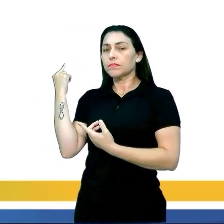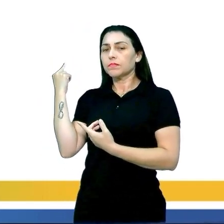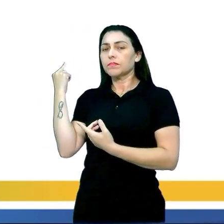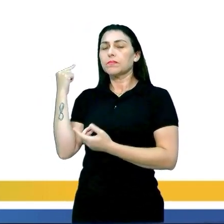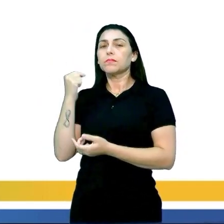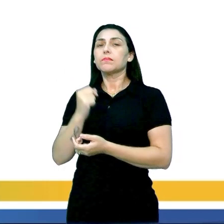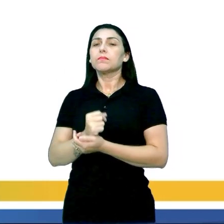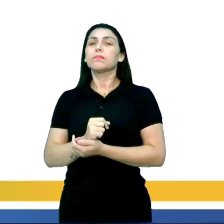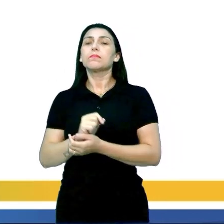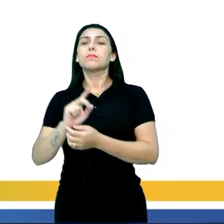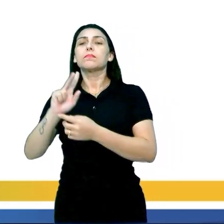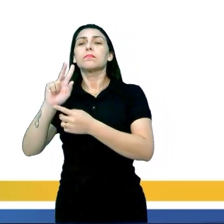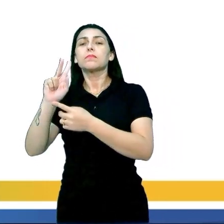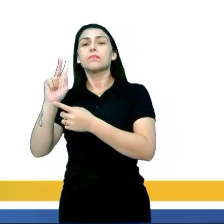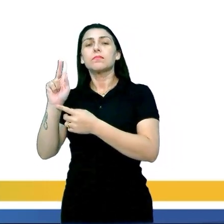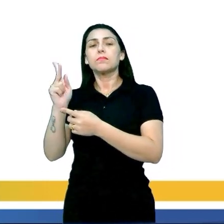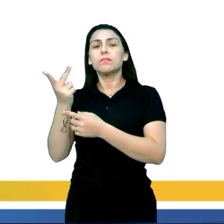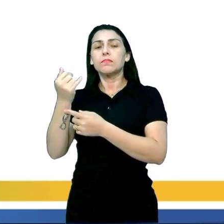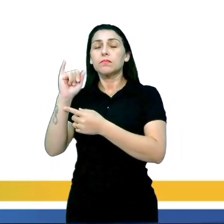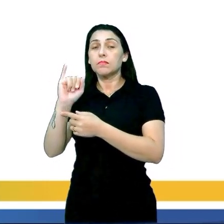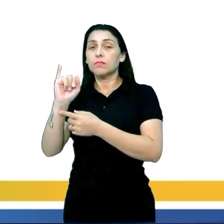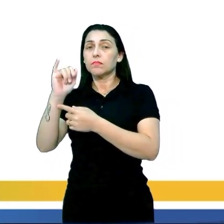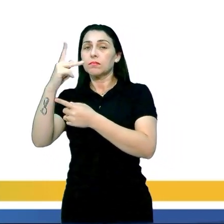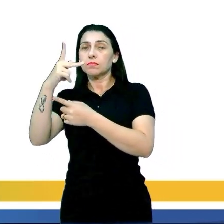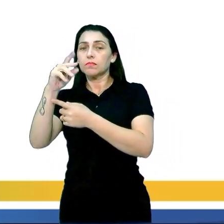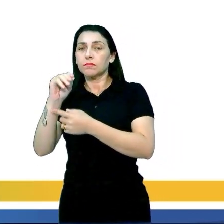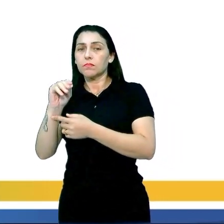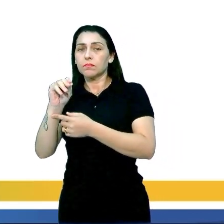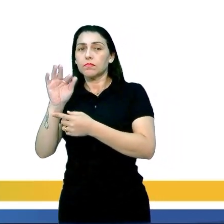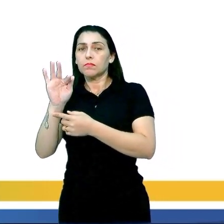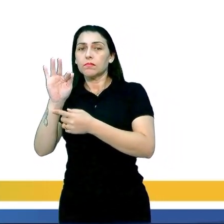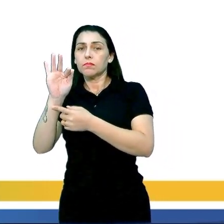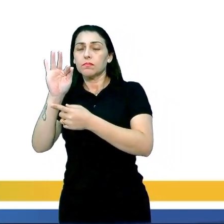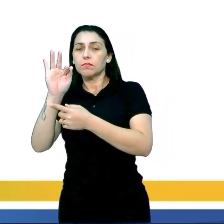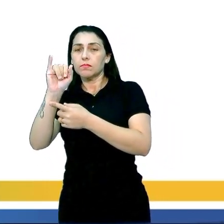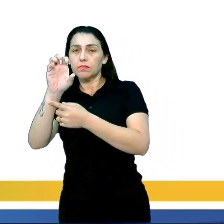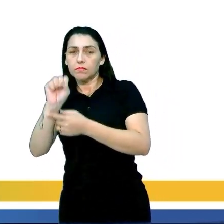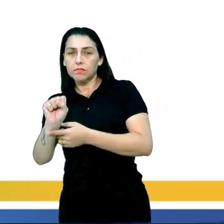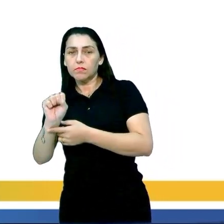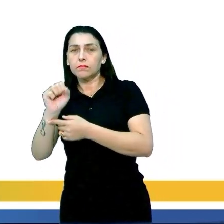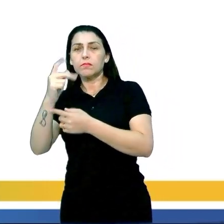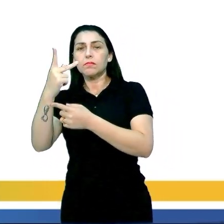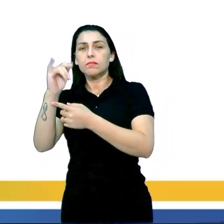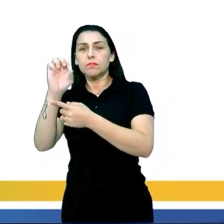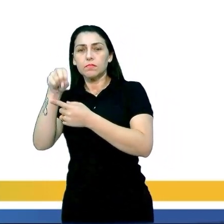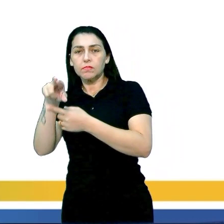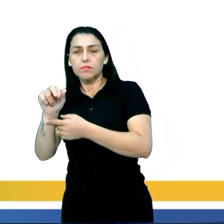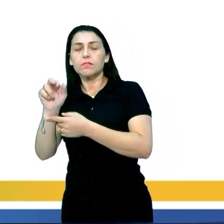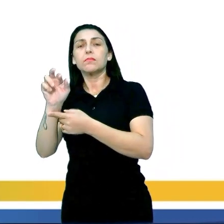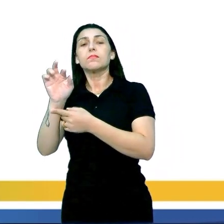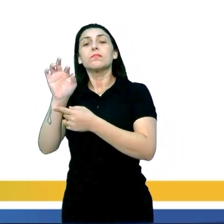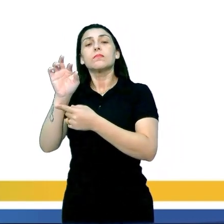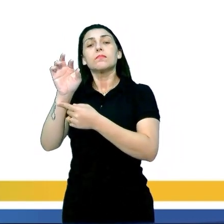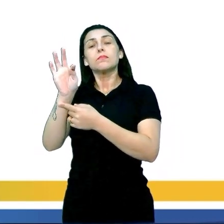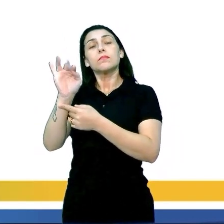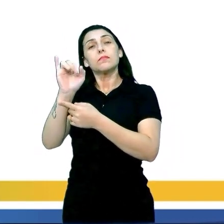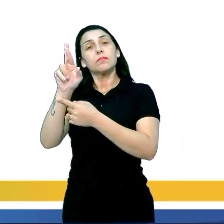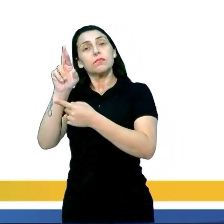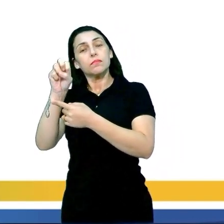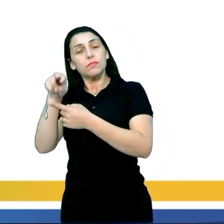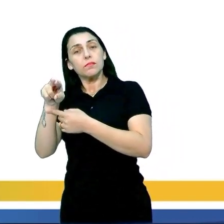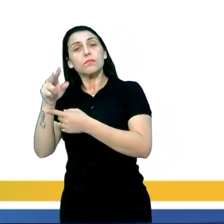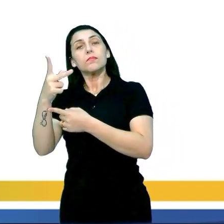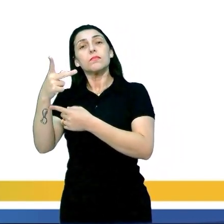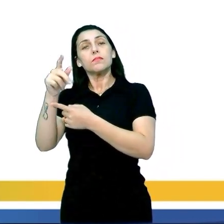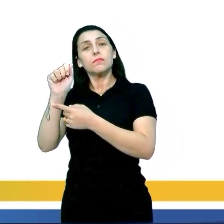Hipófise, adrenal, o timo, tireoide, o pâncreas,